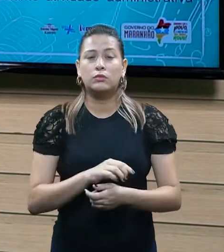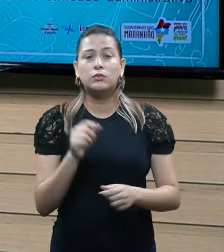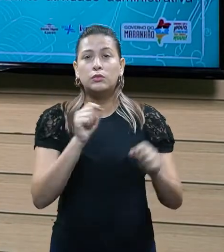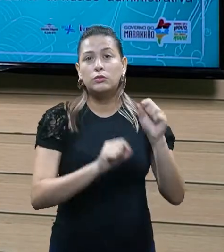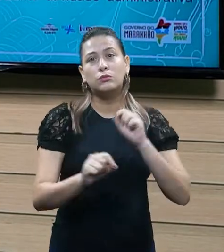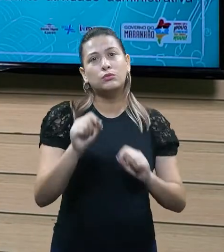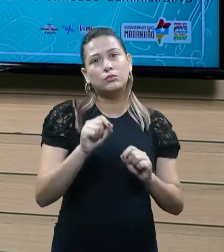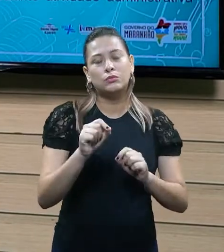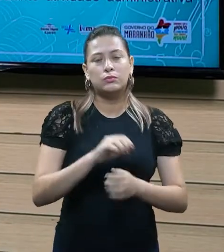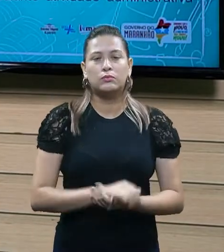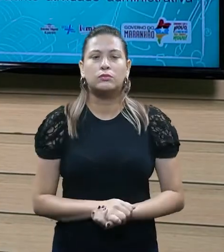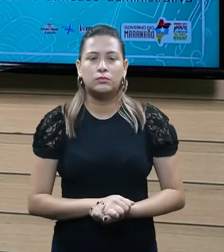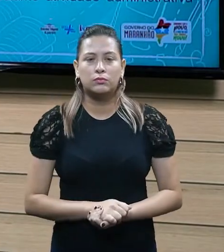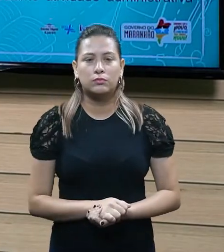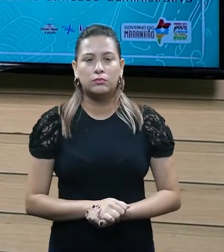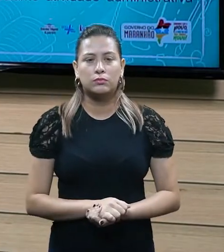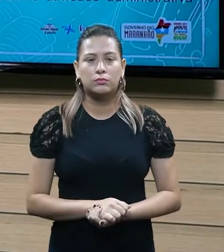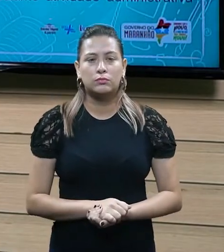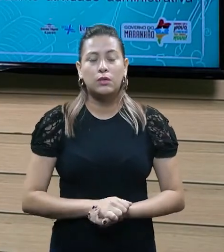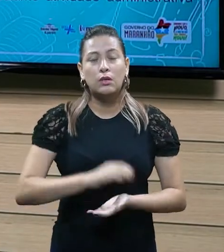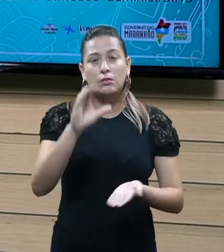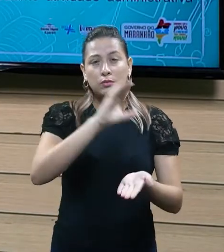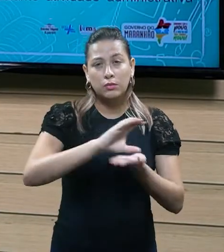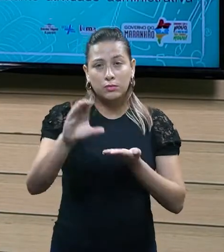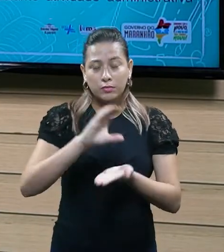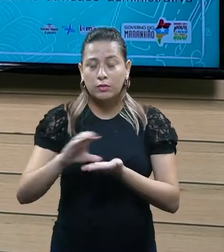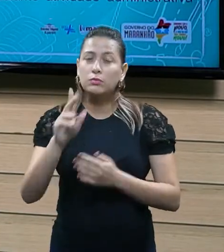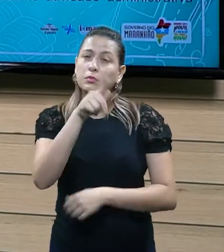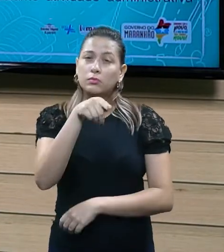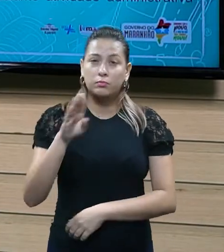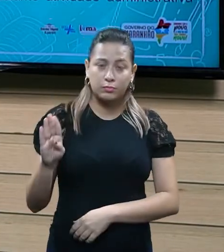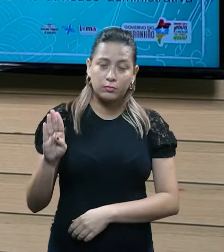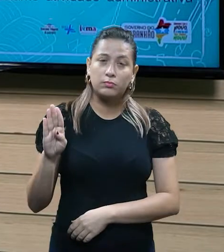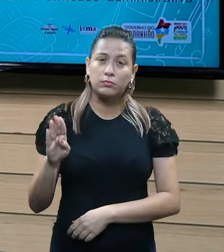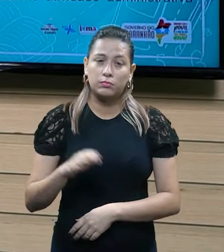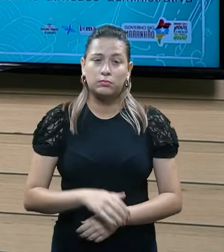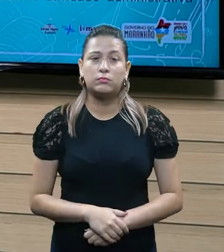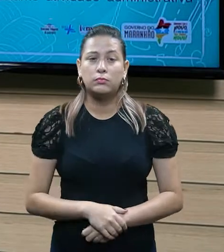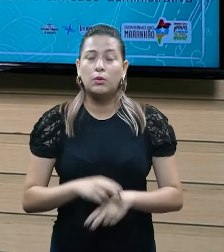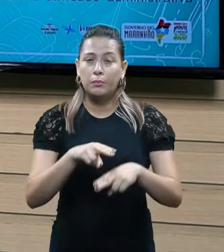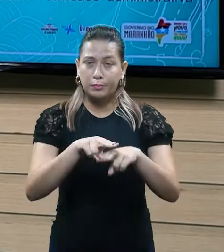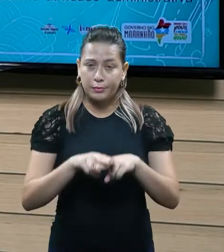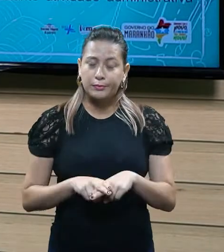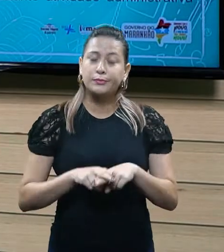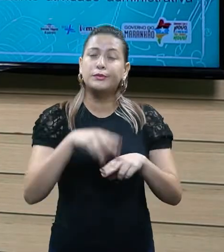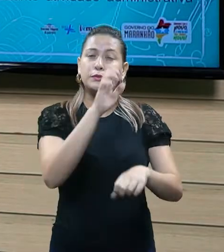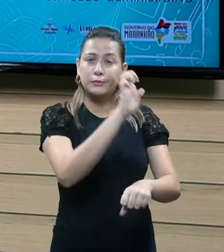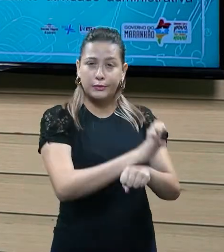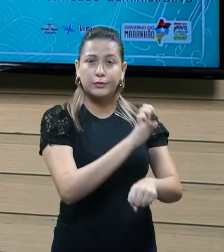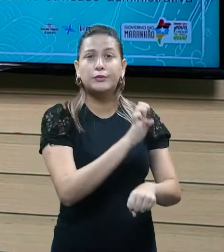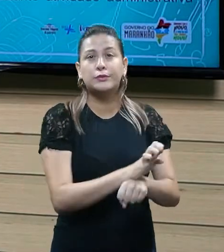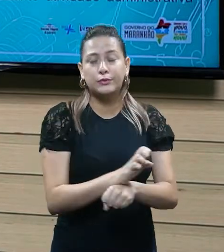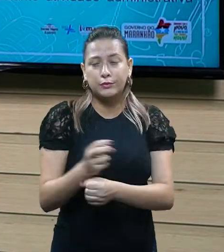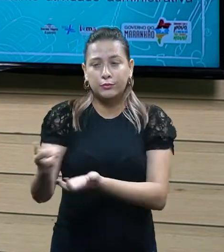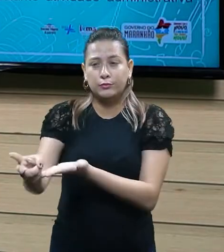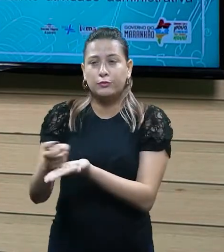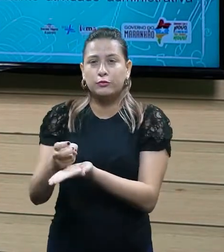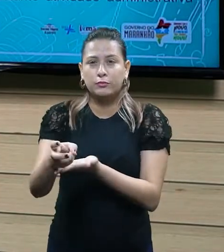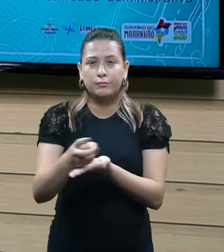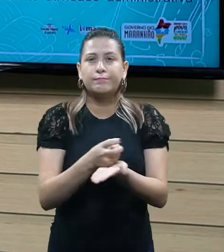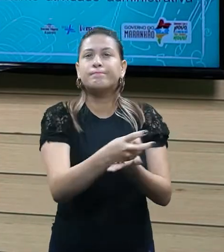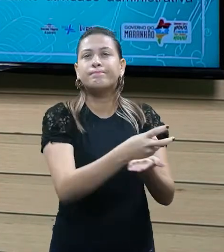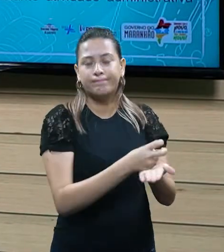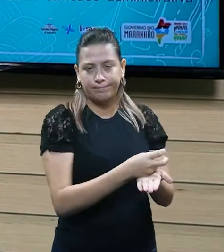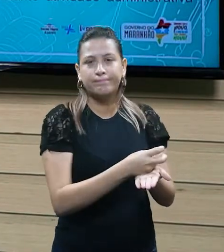públicos. É pra isso justamente que o Estado, ele faz, né? Essa arrecardação para